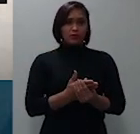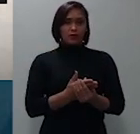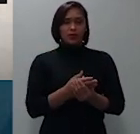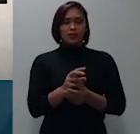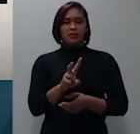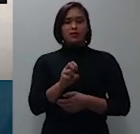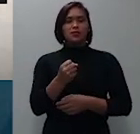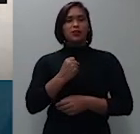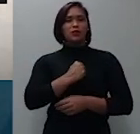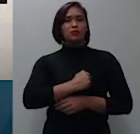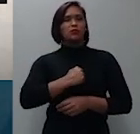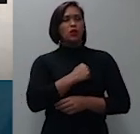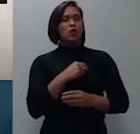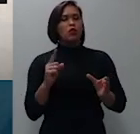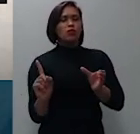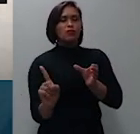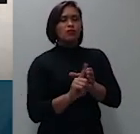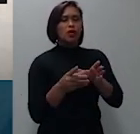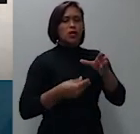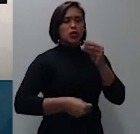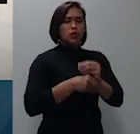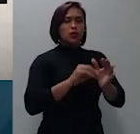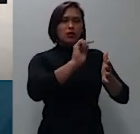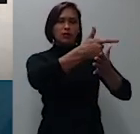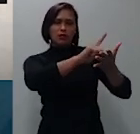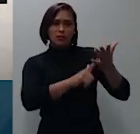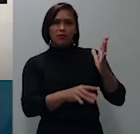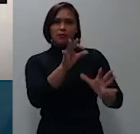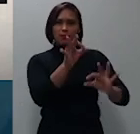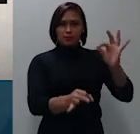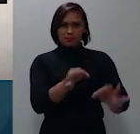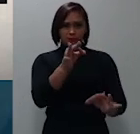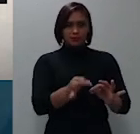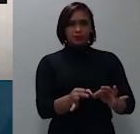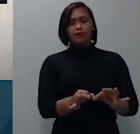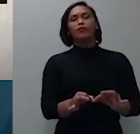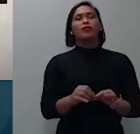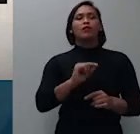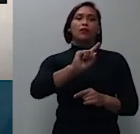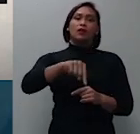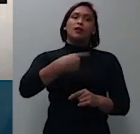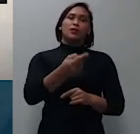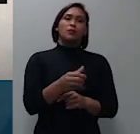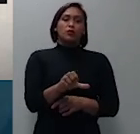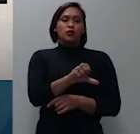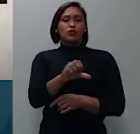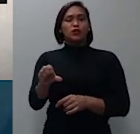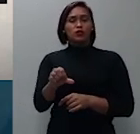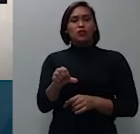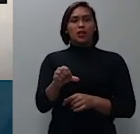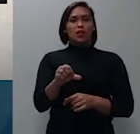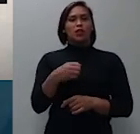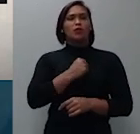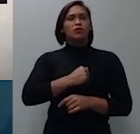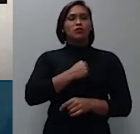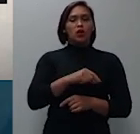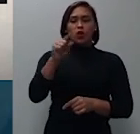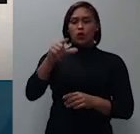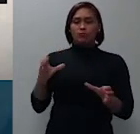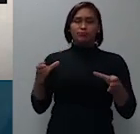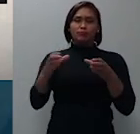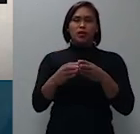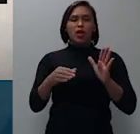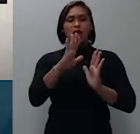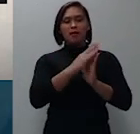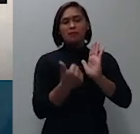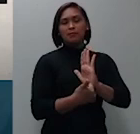incluído na presente pauta de julgamento em seguida no dia 9 de agosto a Apadeco opôs em barro de declaração